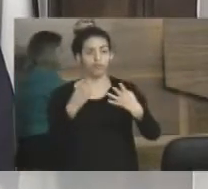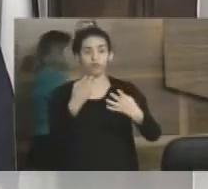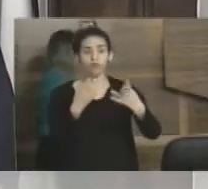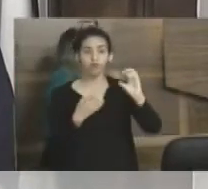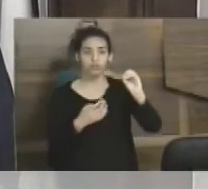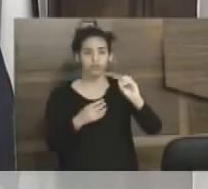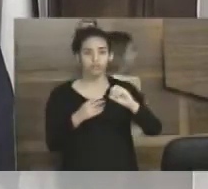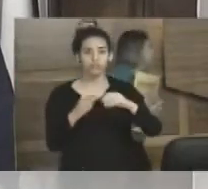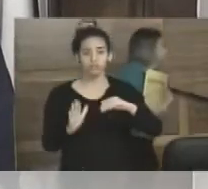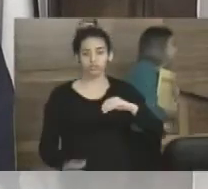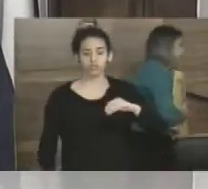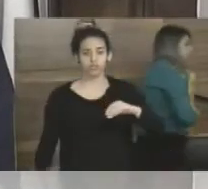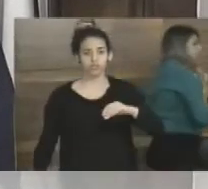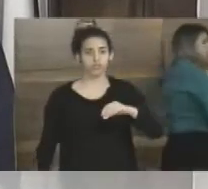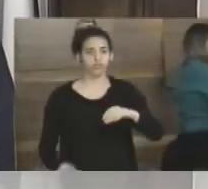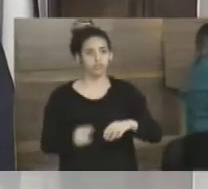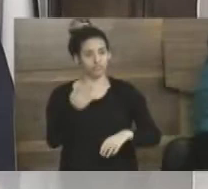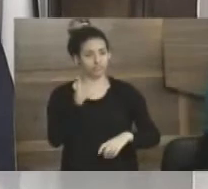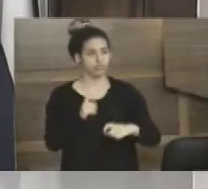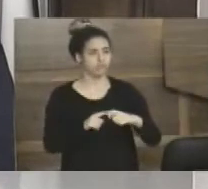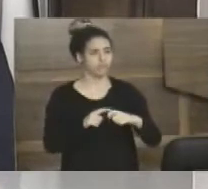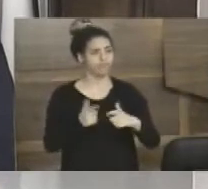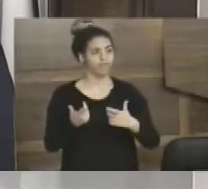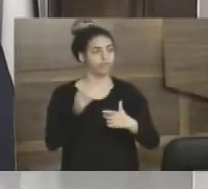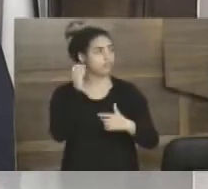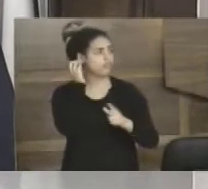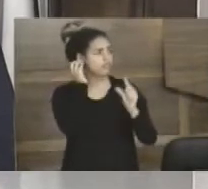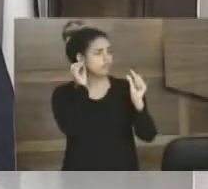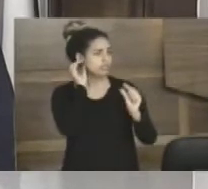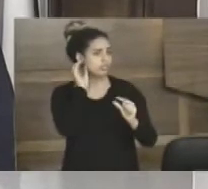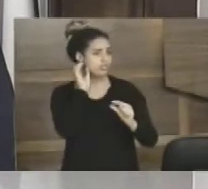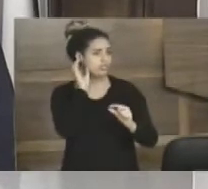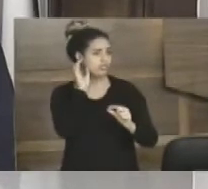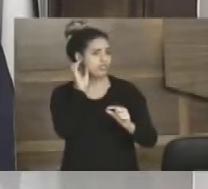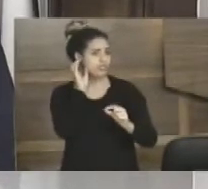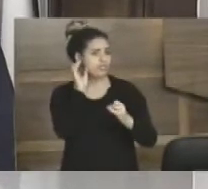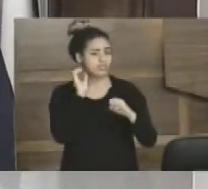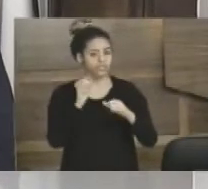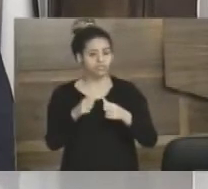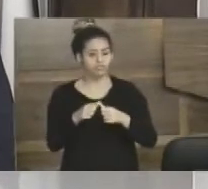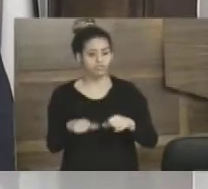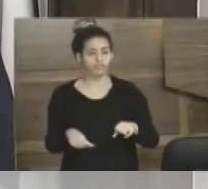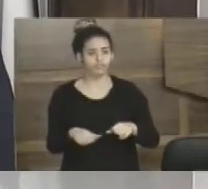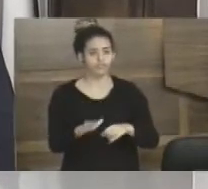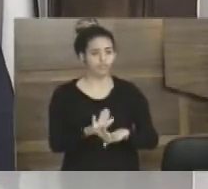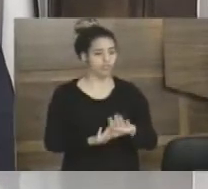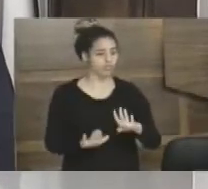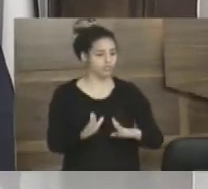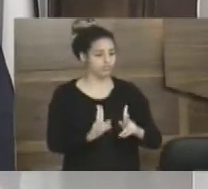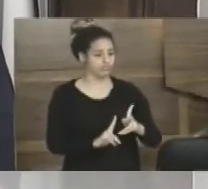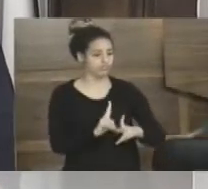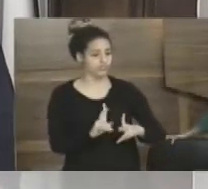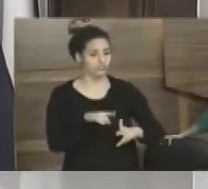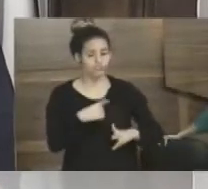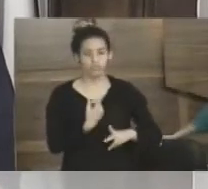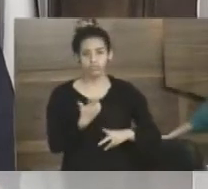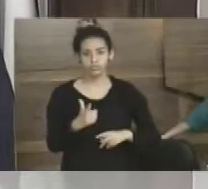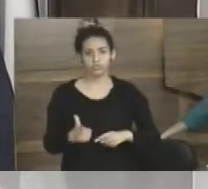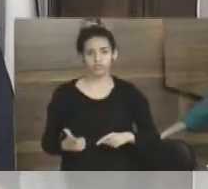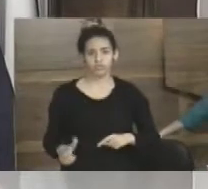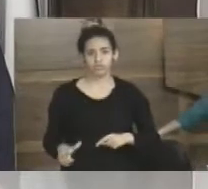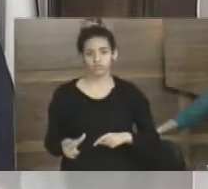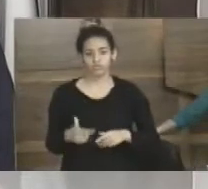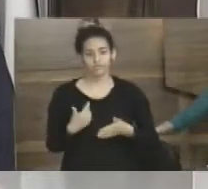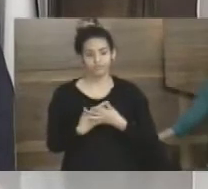é uma demanda pequena. Então, se a gente ficar ali fazendo atendimento, prestando atendimento à nossa população, a gente não vai ter